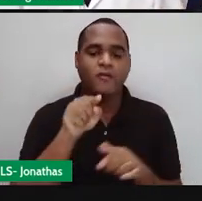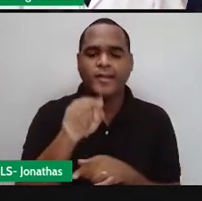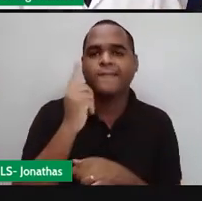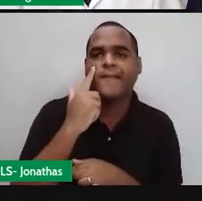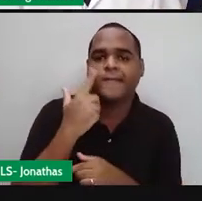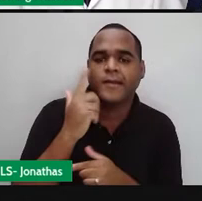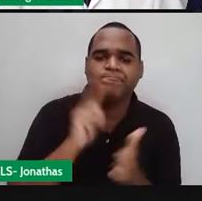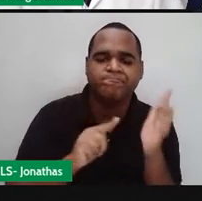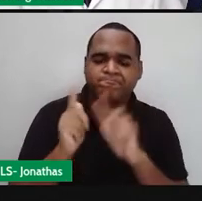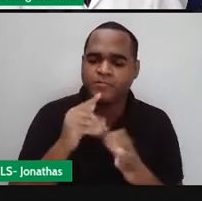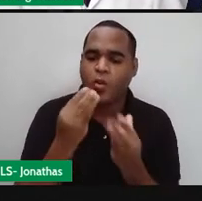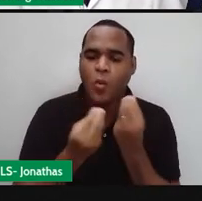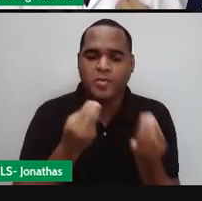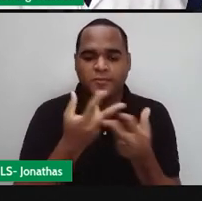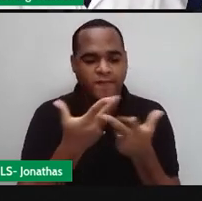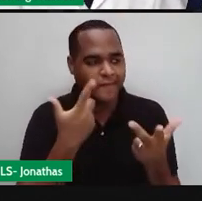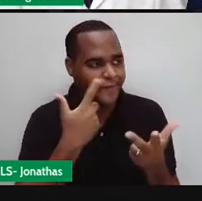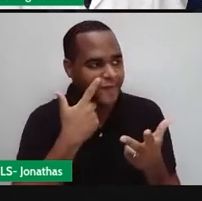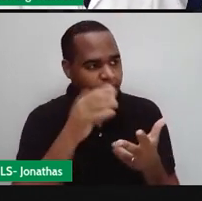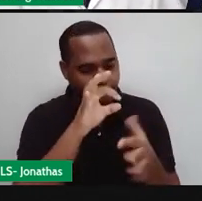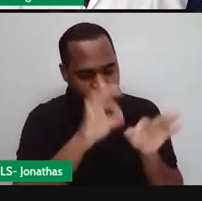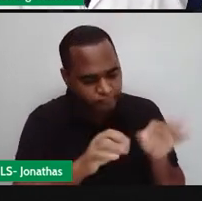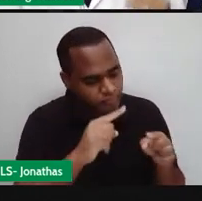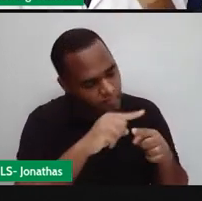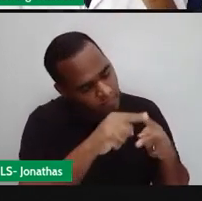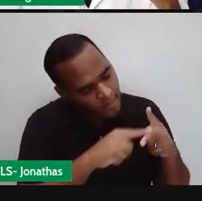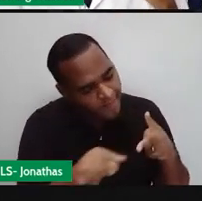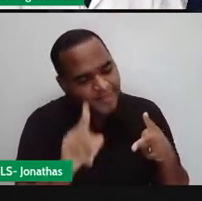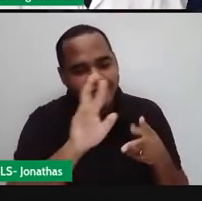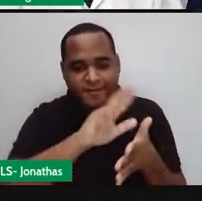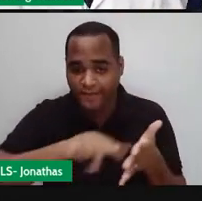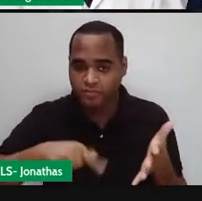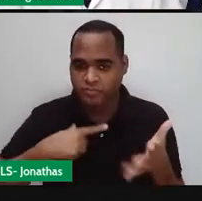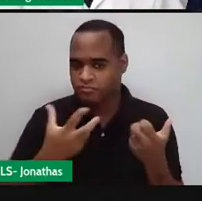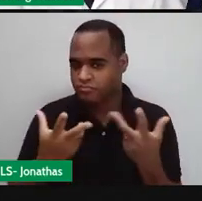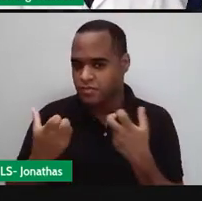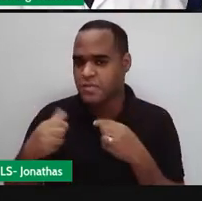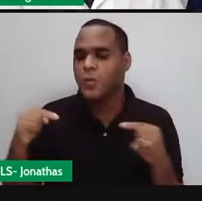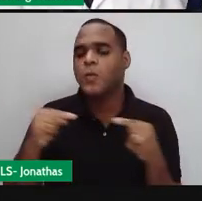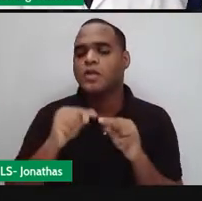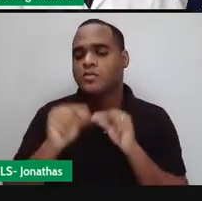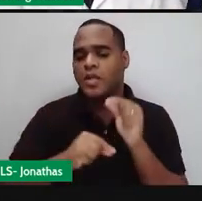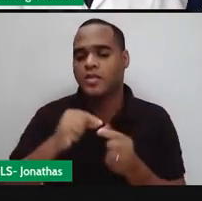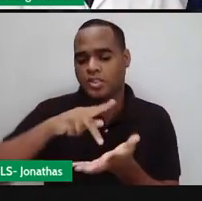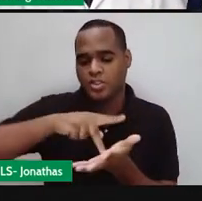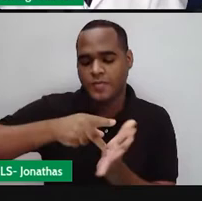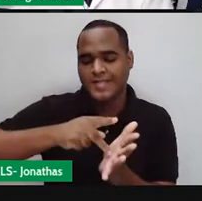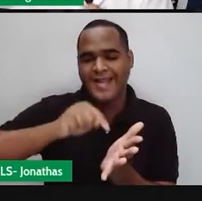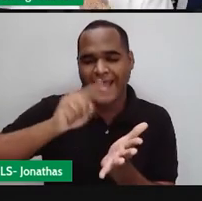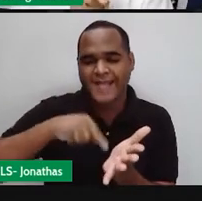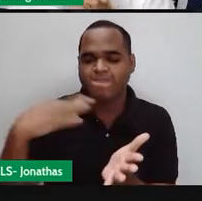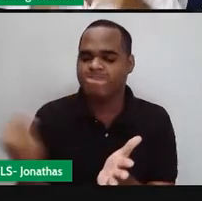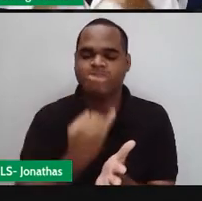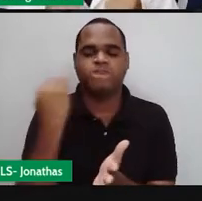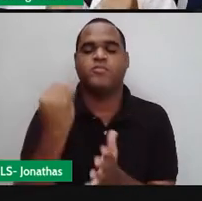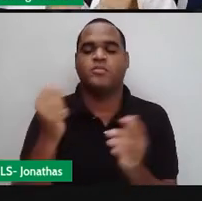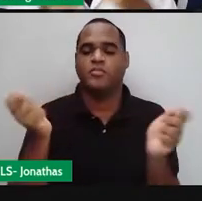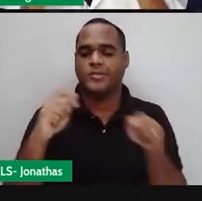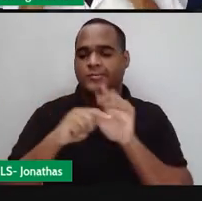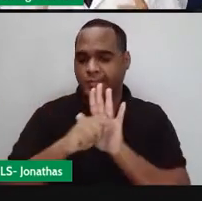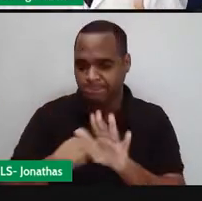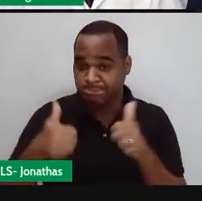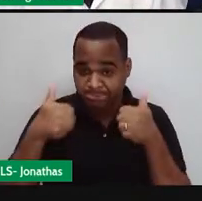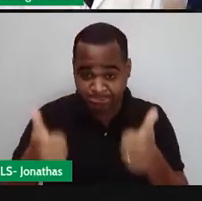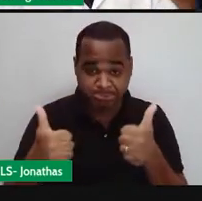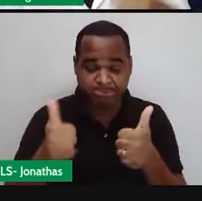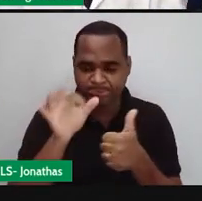consiga ver formas geométricas. Para a gente perceber que, de fato, a geometria é importante. Tá bom? Massa?